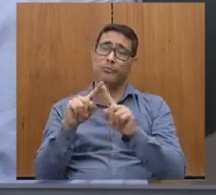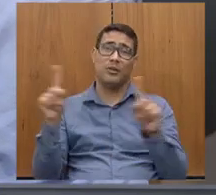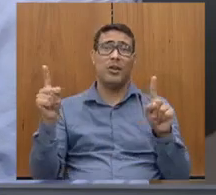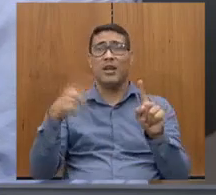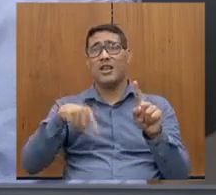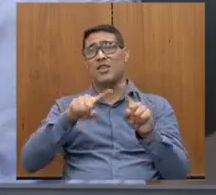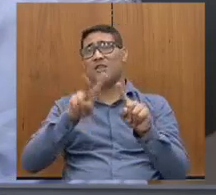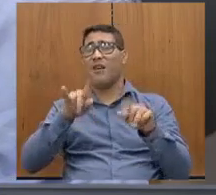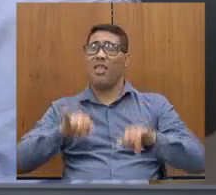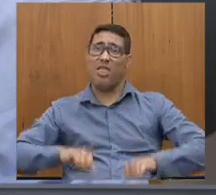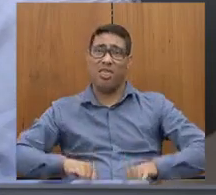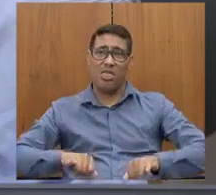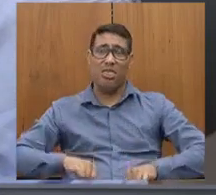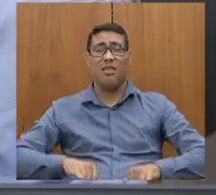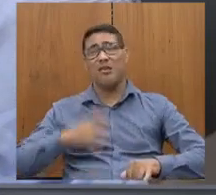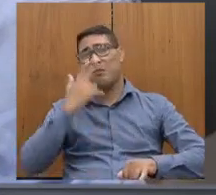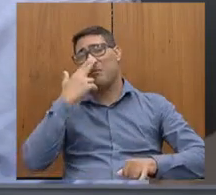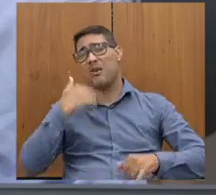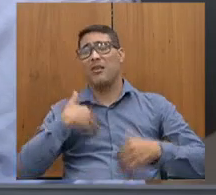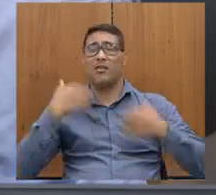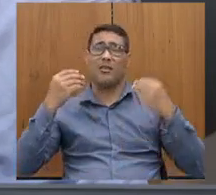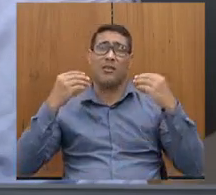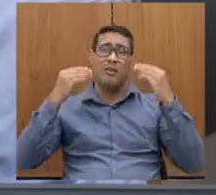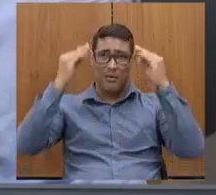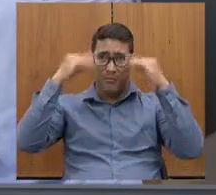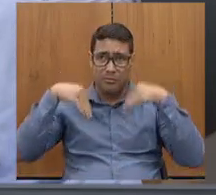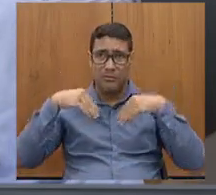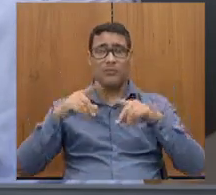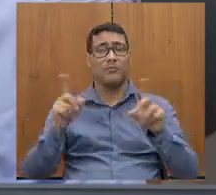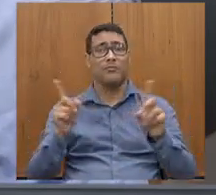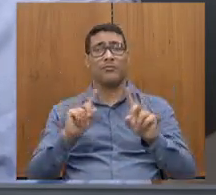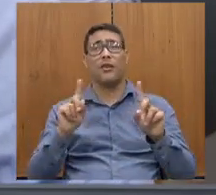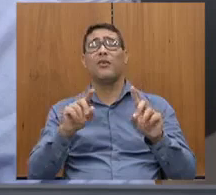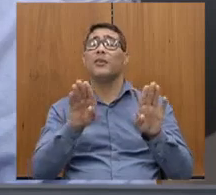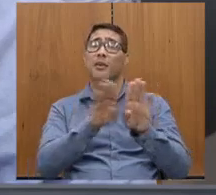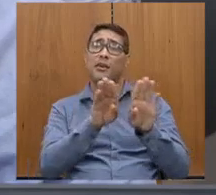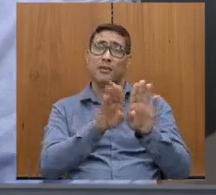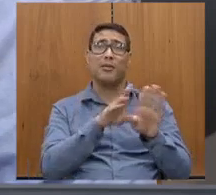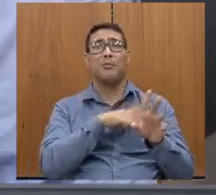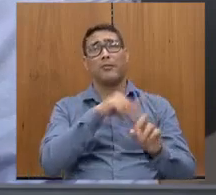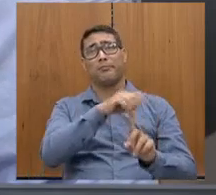desgaste, o senhor sofre, a gente sofre, mas acima de toda a população que sofre.